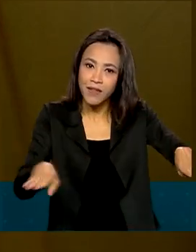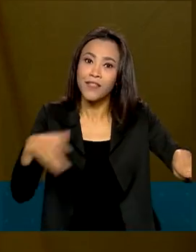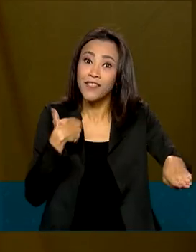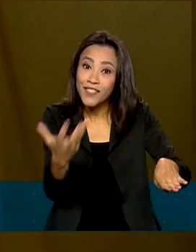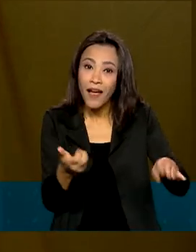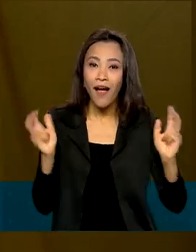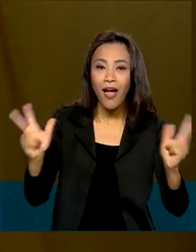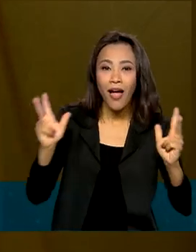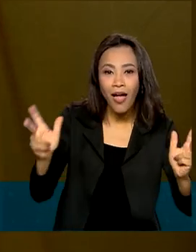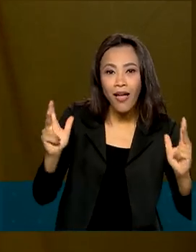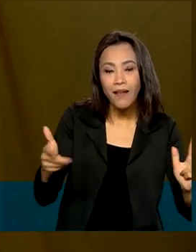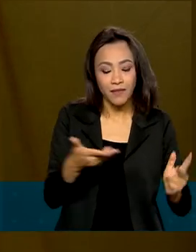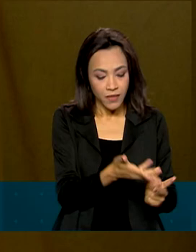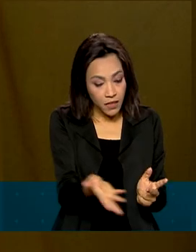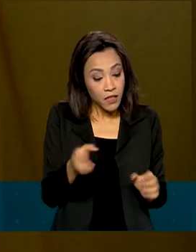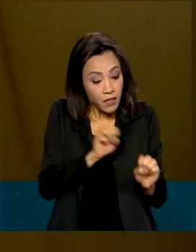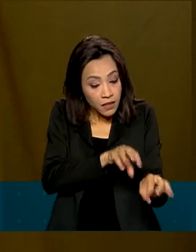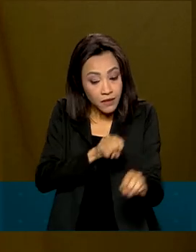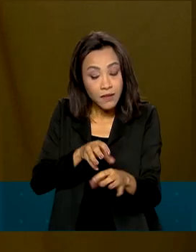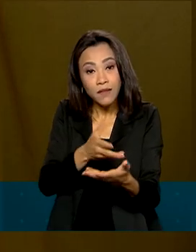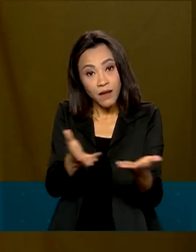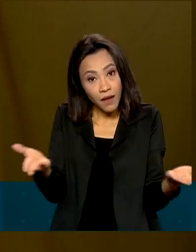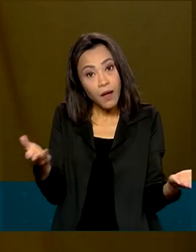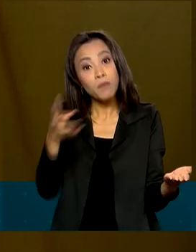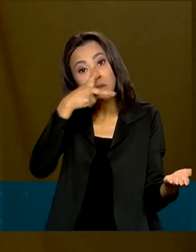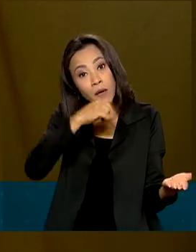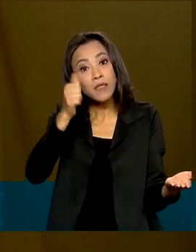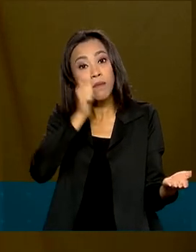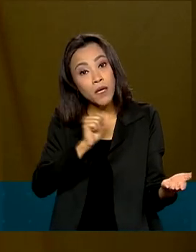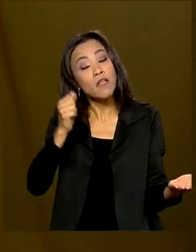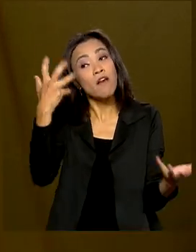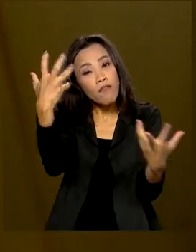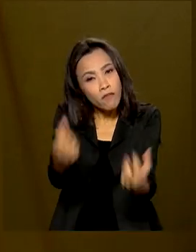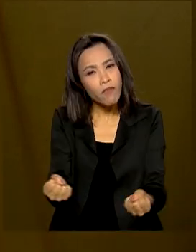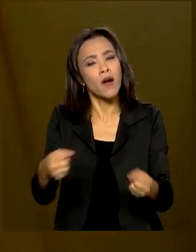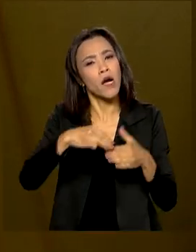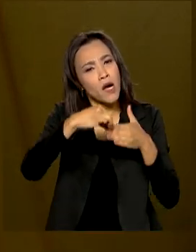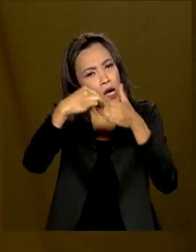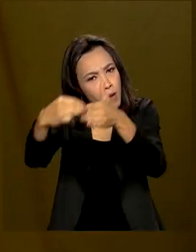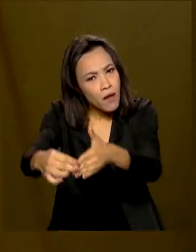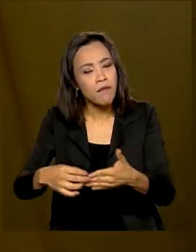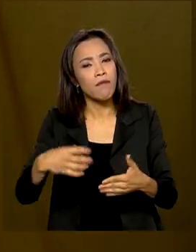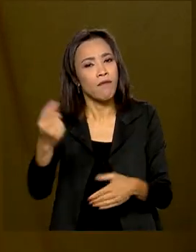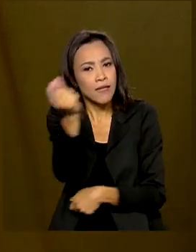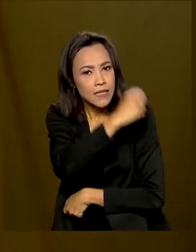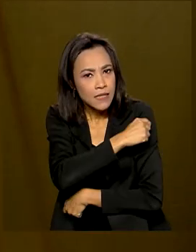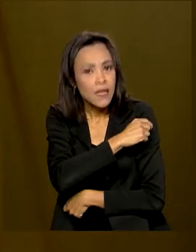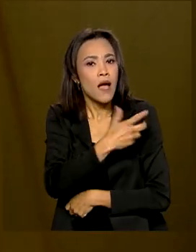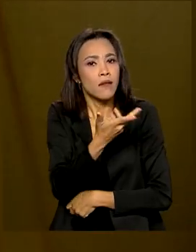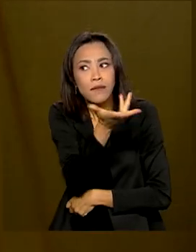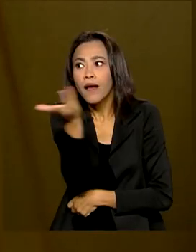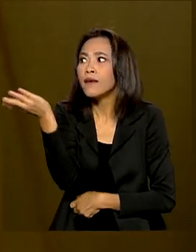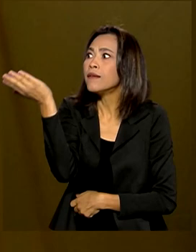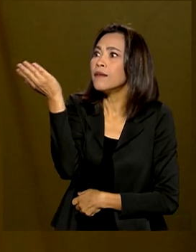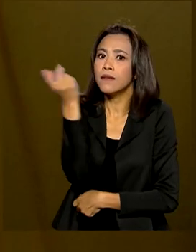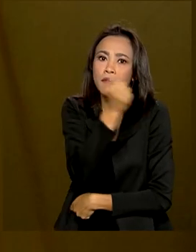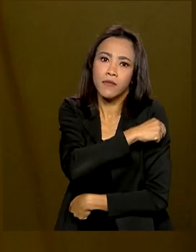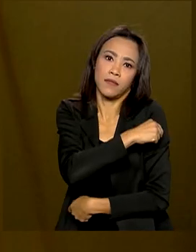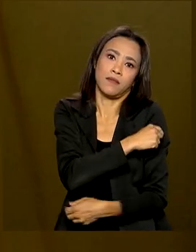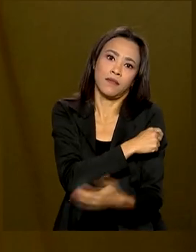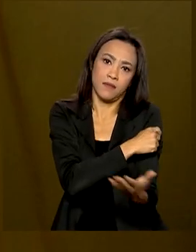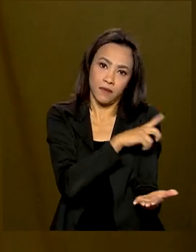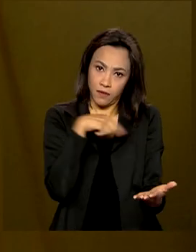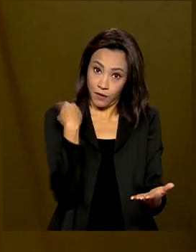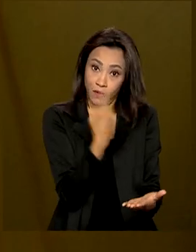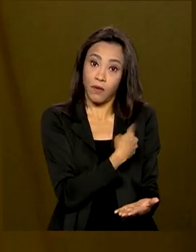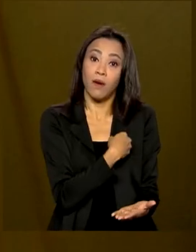divertir as crianças e sensibilizar os pais. Vamos vacinar, gente. A gente tem tradição nisso, as vacinas estão disponíveis e